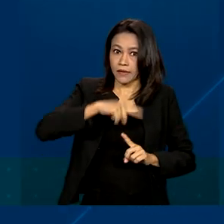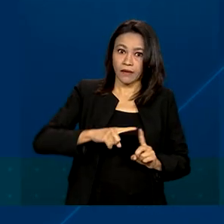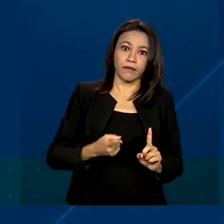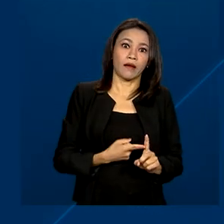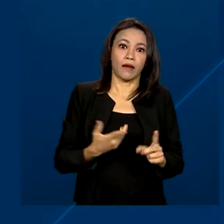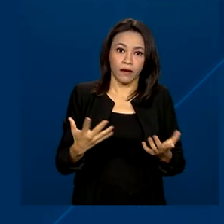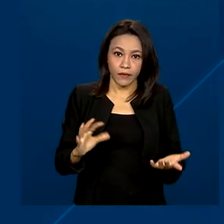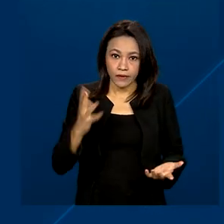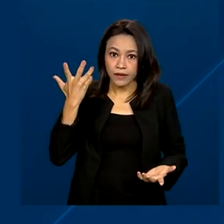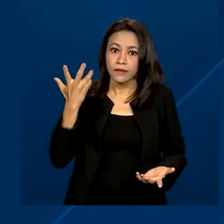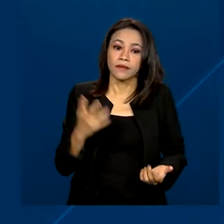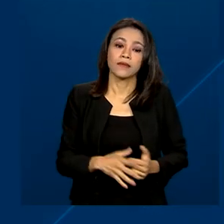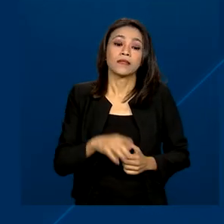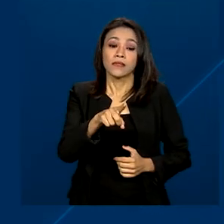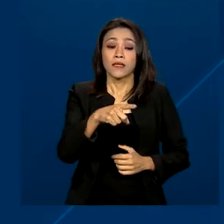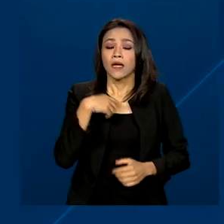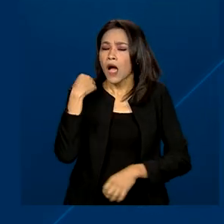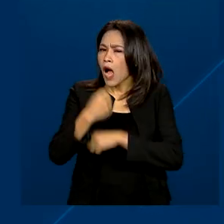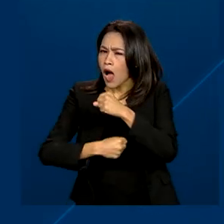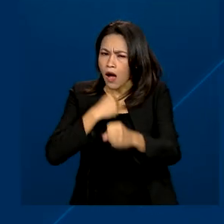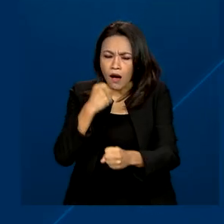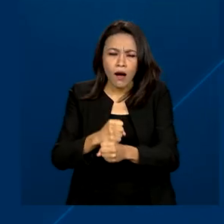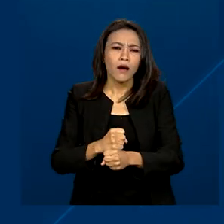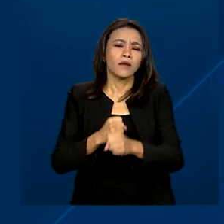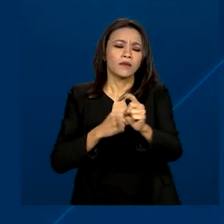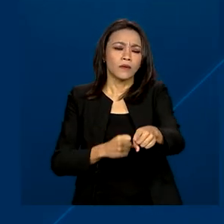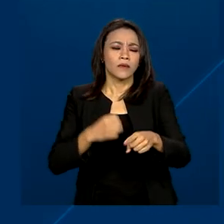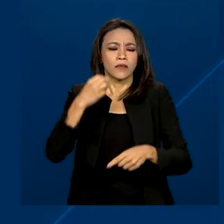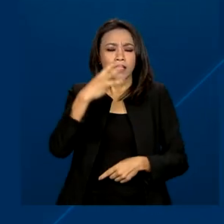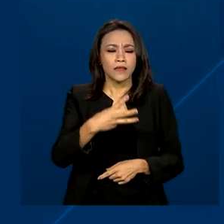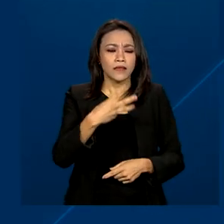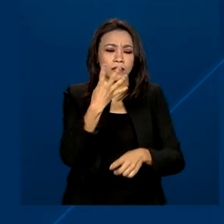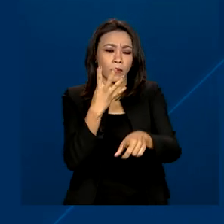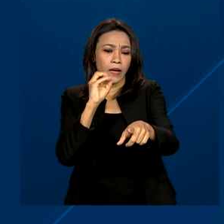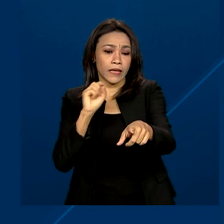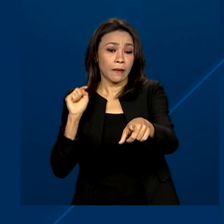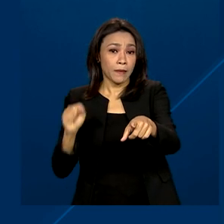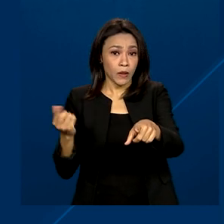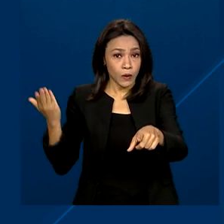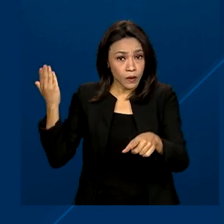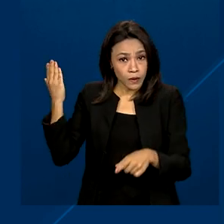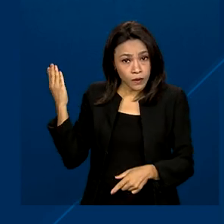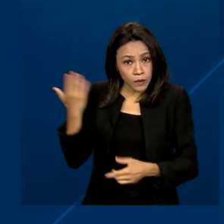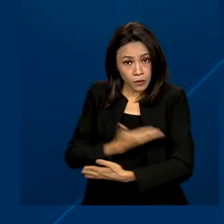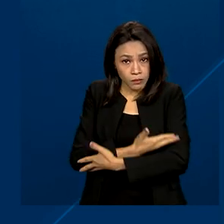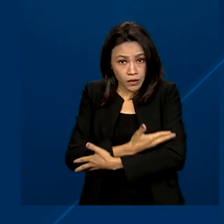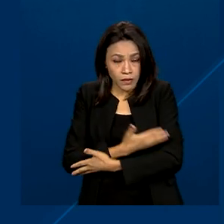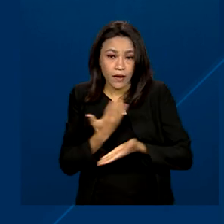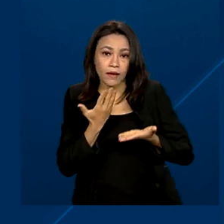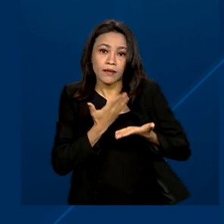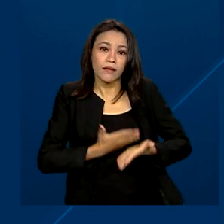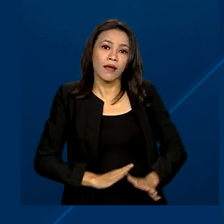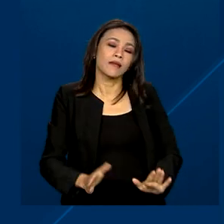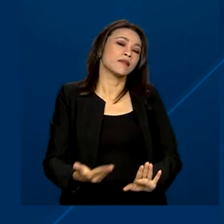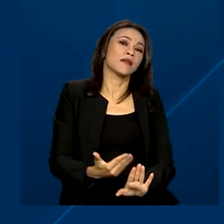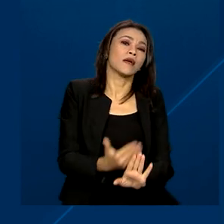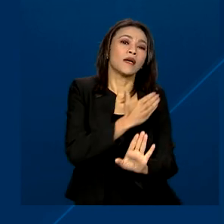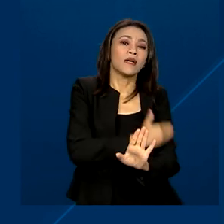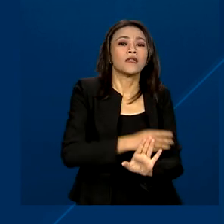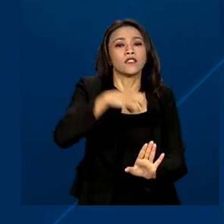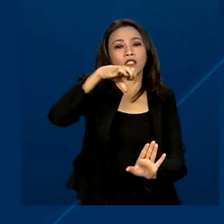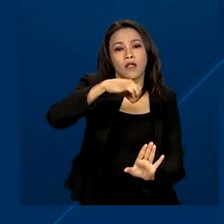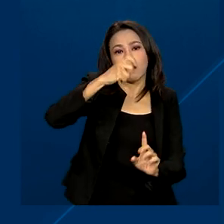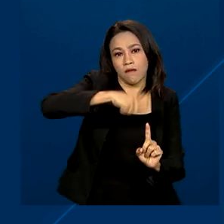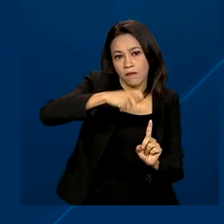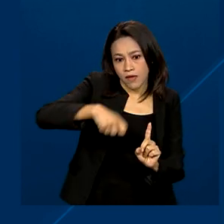da Saúde, todo ano, 340 mil bebês nascem antes do tempo no Brasil. Isso equivale a pelo menos